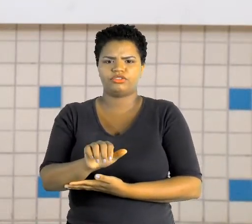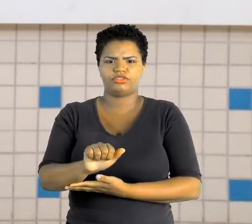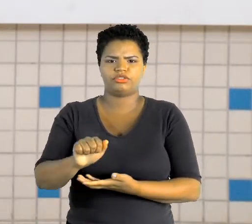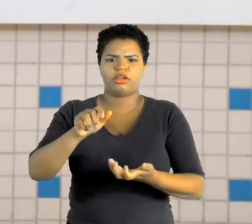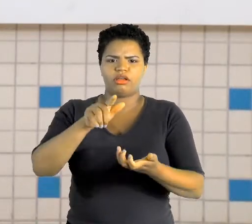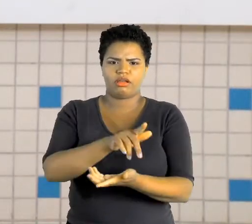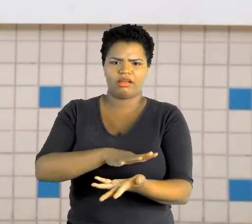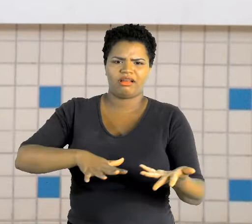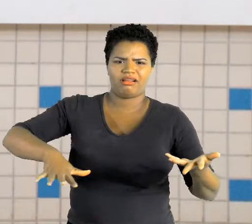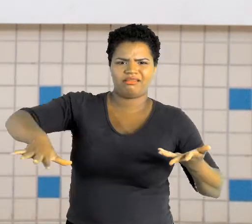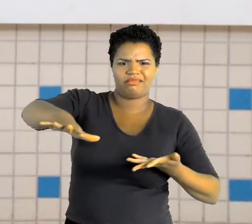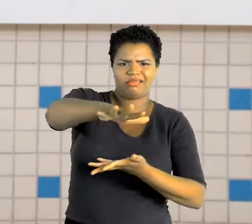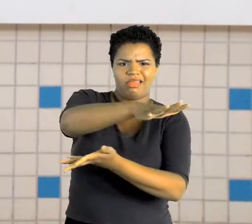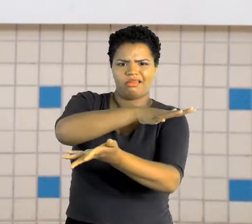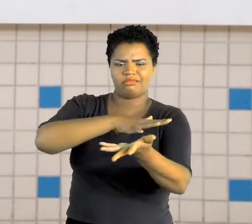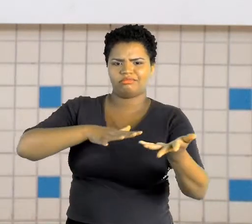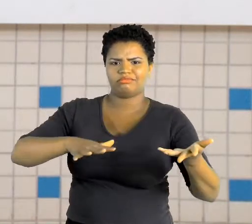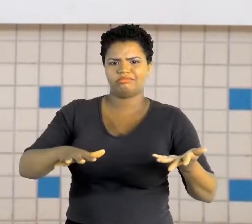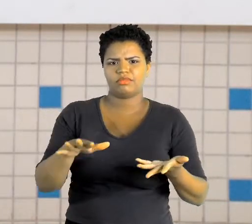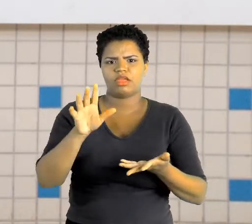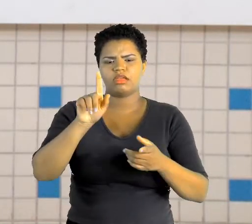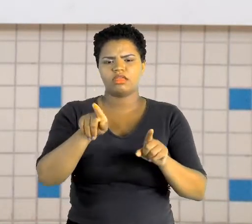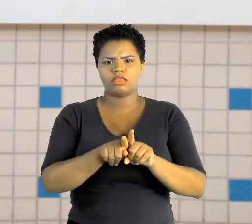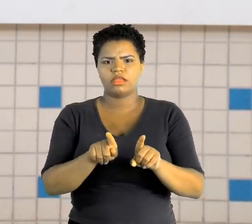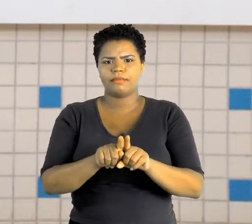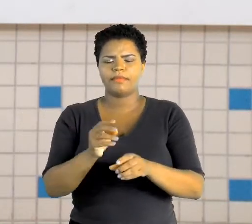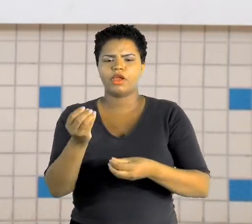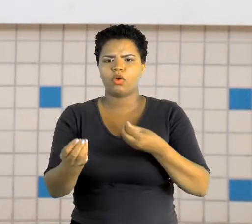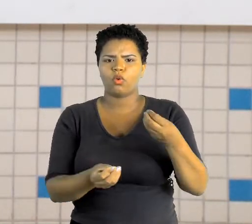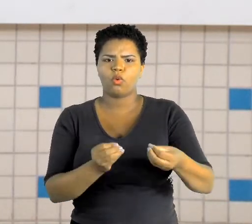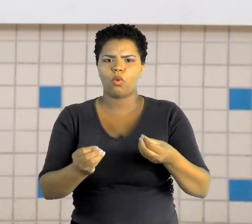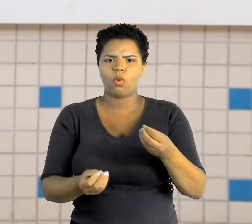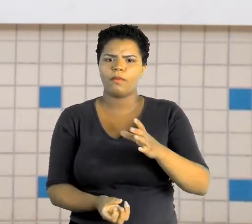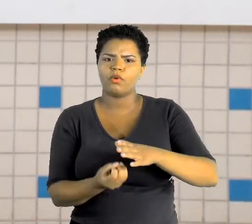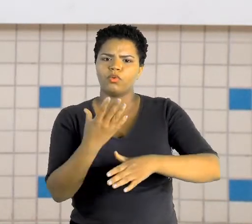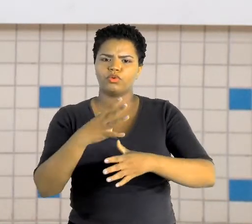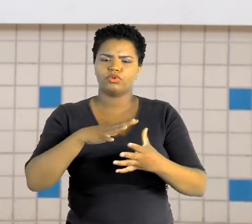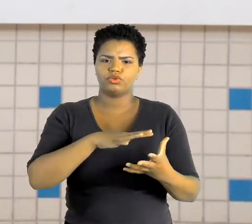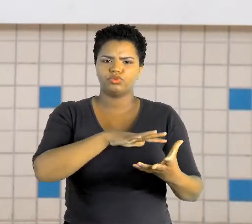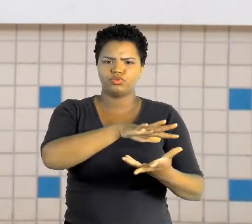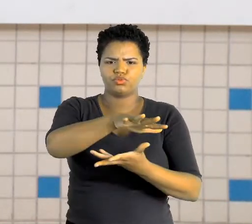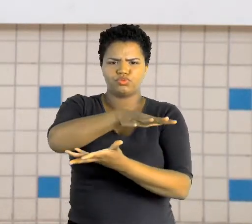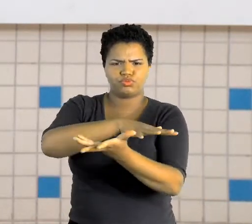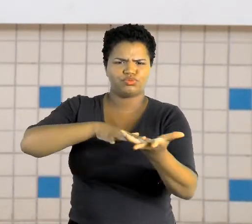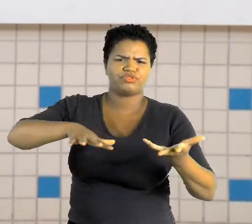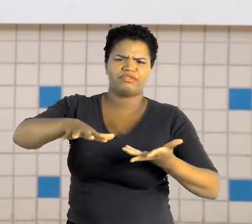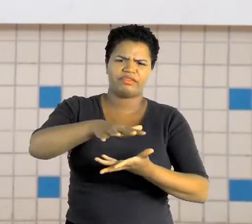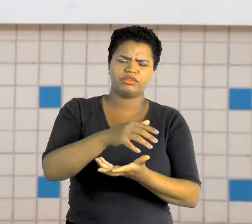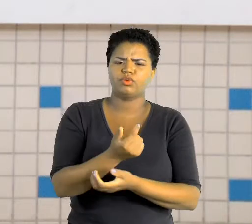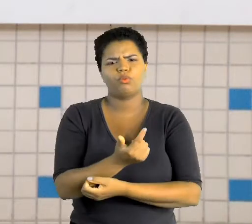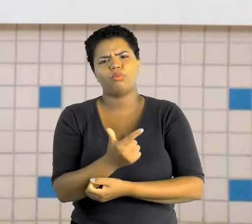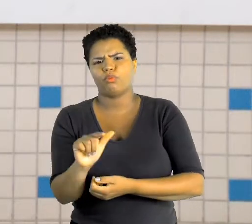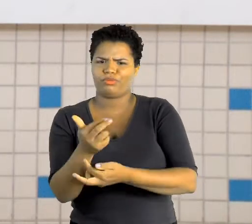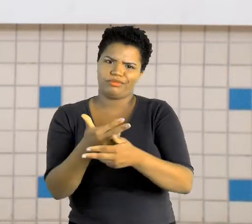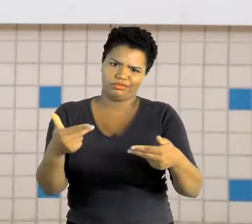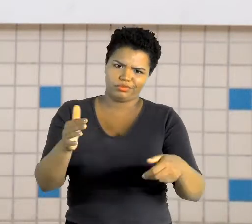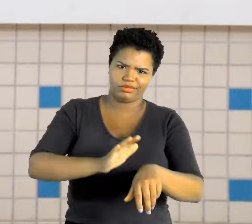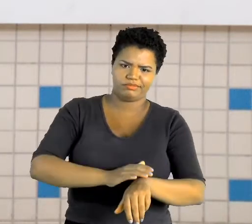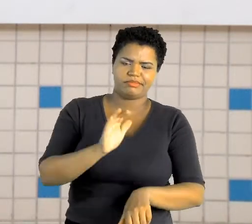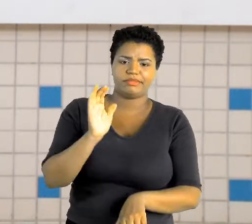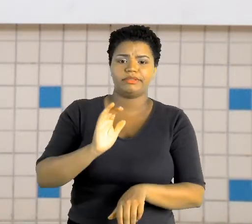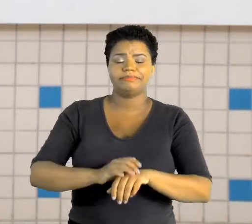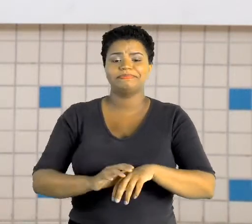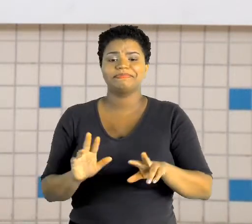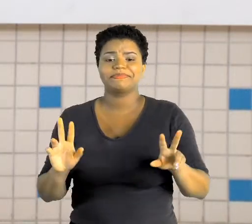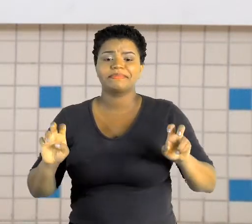e falamos também um pouco mais sobre a composição do universo, sua origem e outras coisinhas mais. Então agora o nosso tema